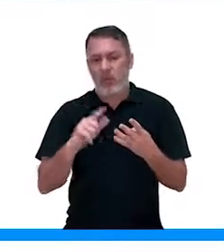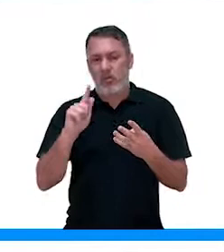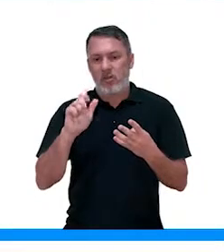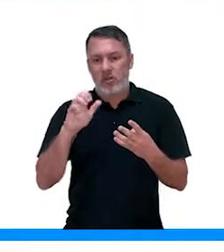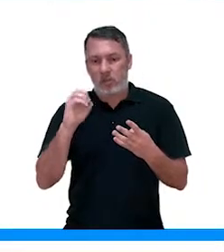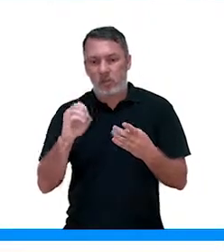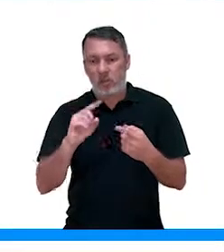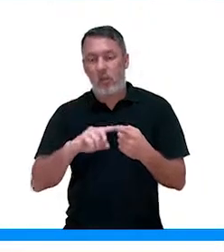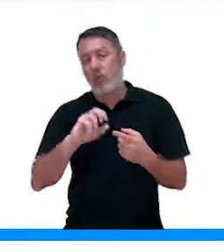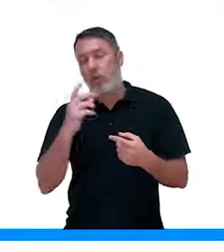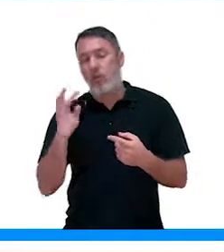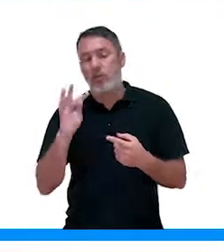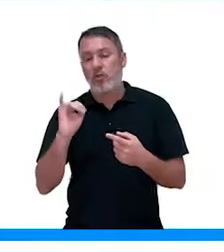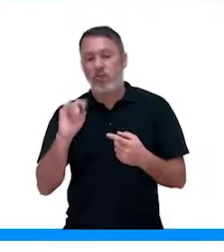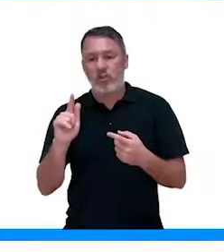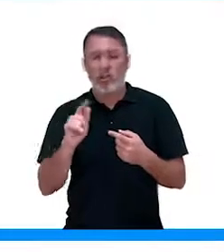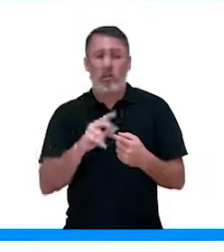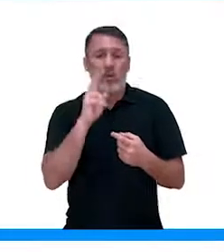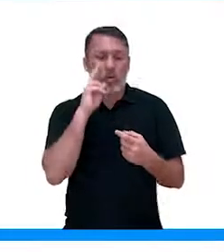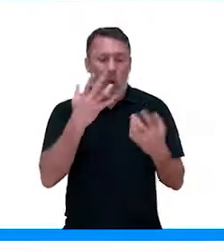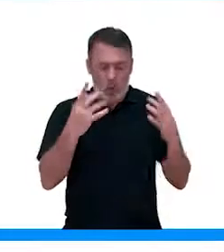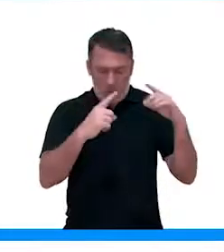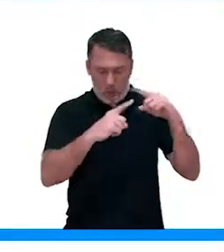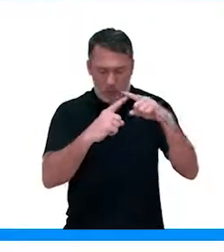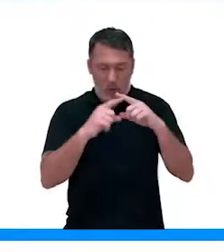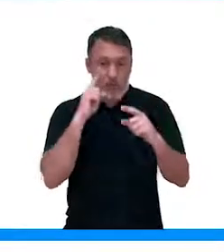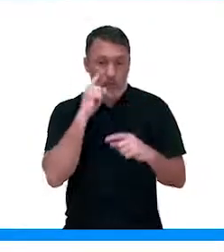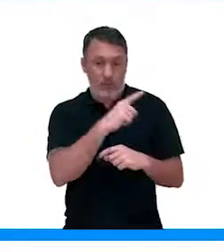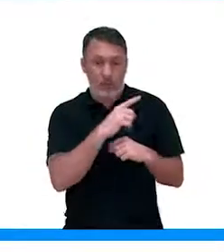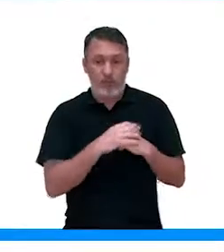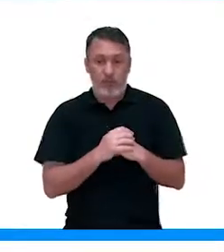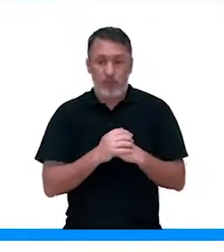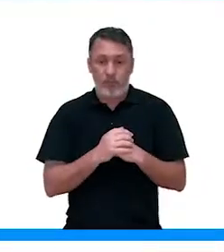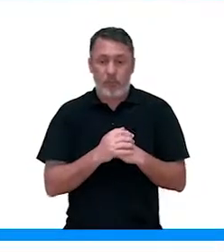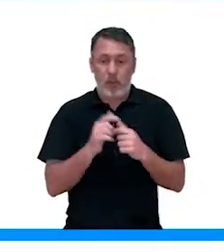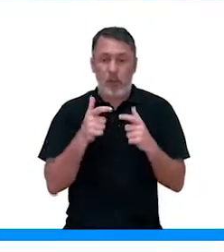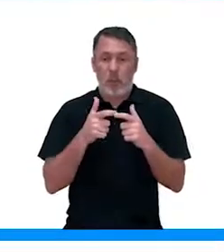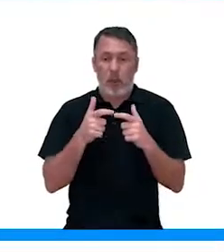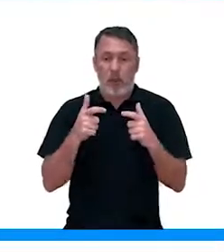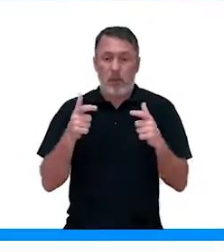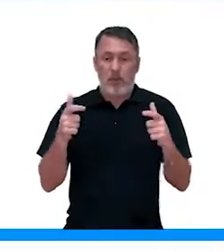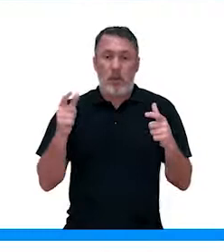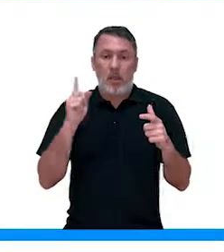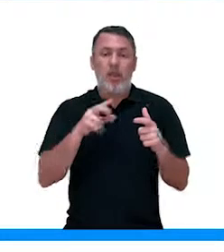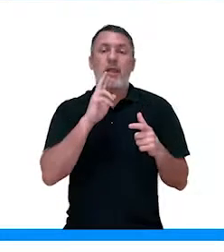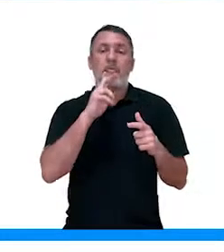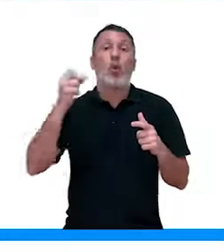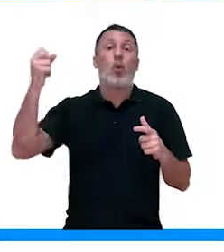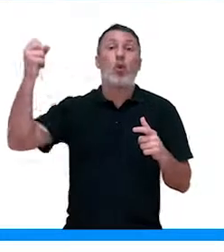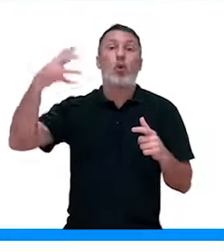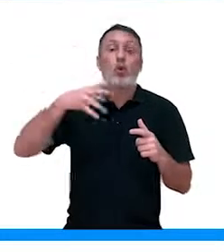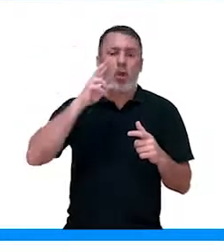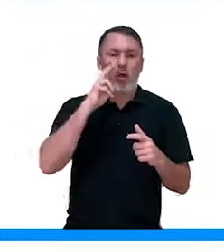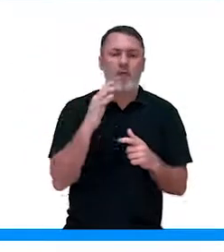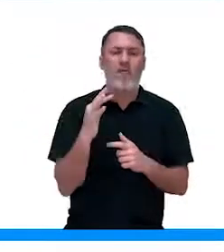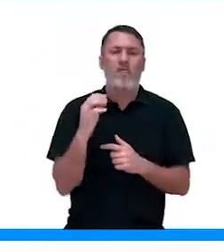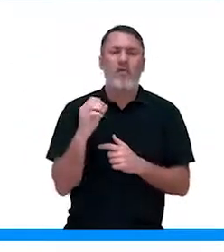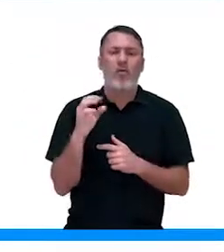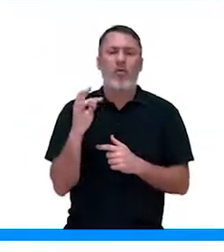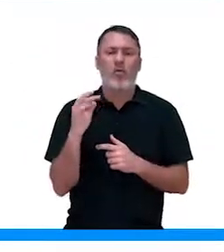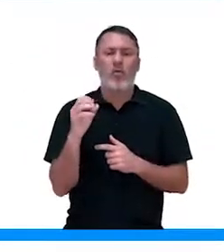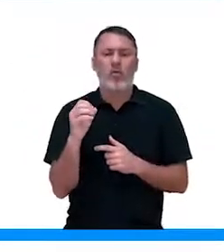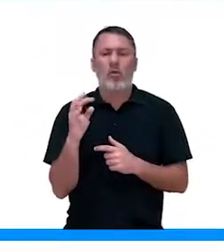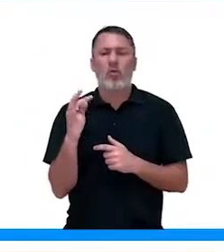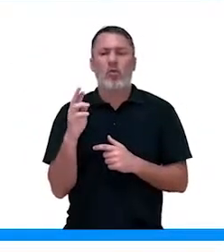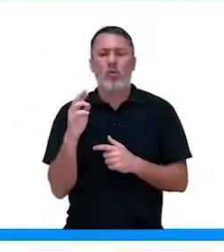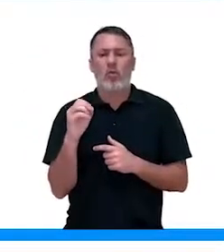coisa, e tigmotropismo. O que que é isso? Fototropismo é o crescimento em resposta à luz. Então,